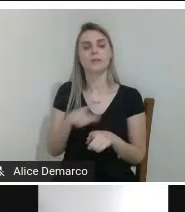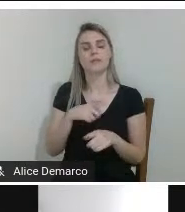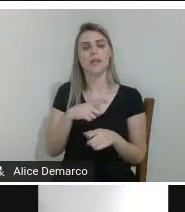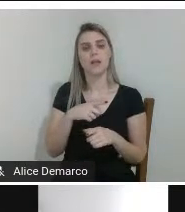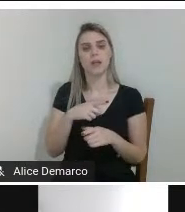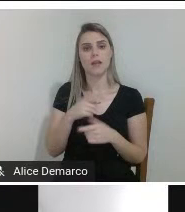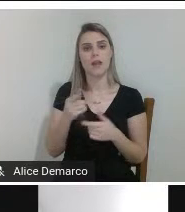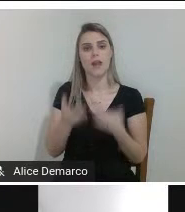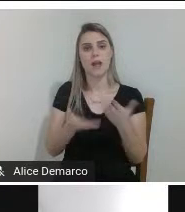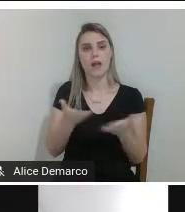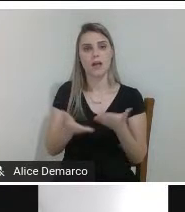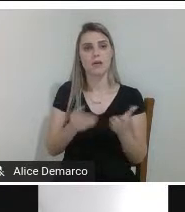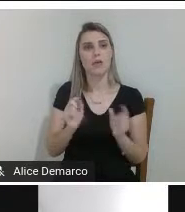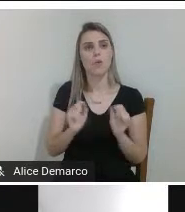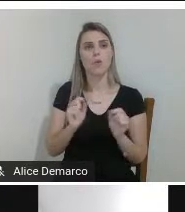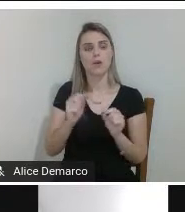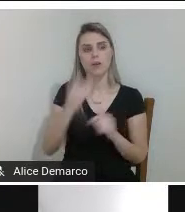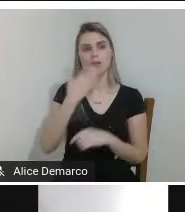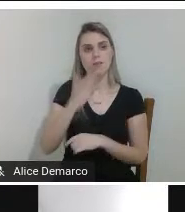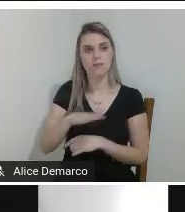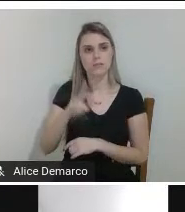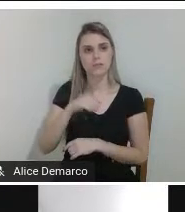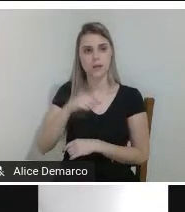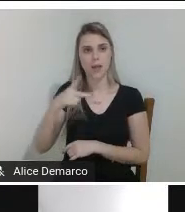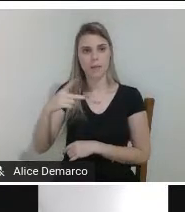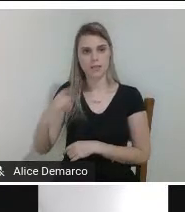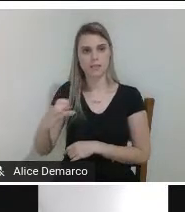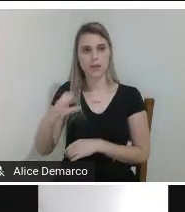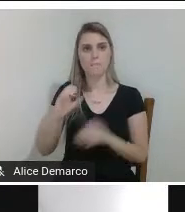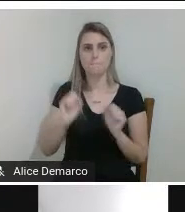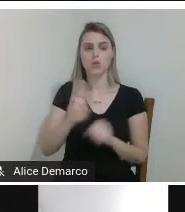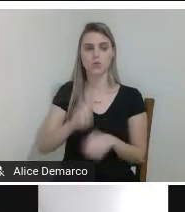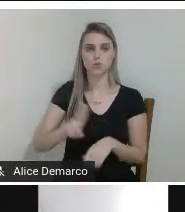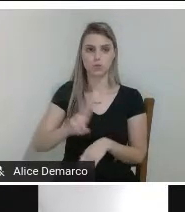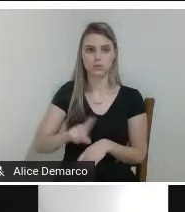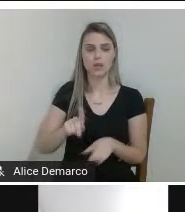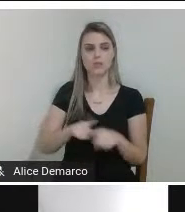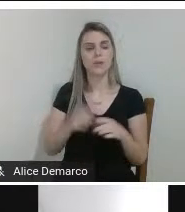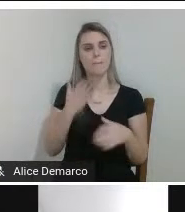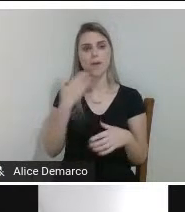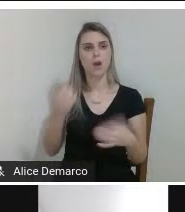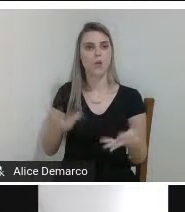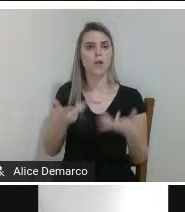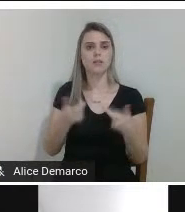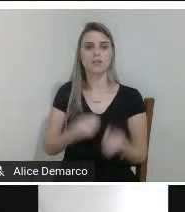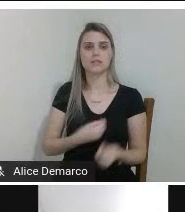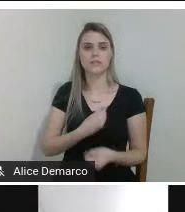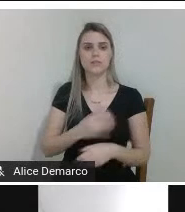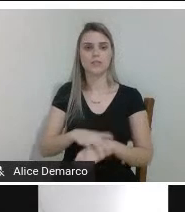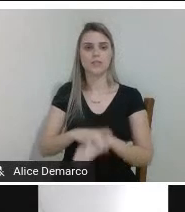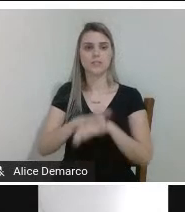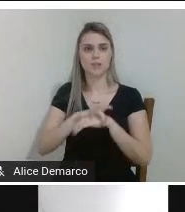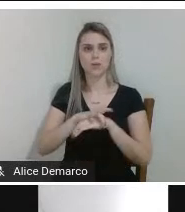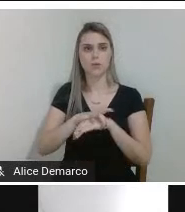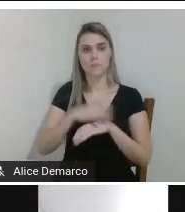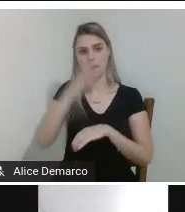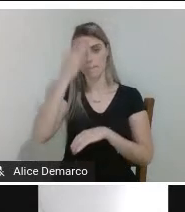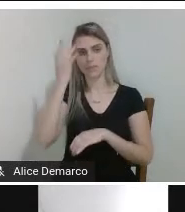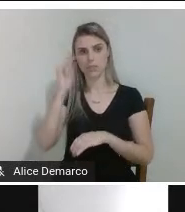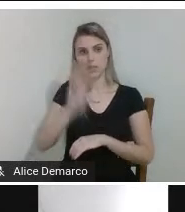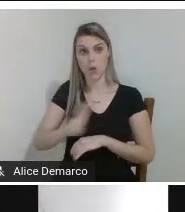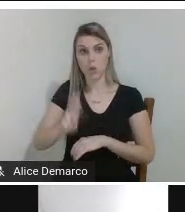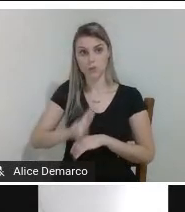paralisia cerebral e também visando uma melhor qualidade de vida e segurança tanto para o usuário tanto para o